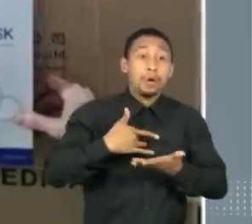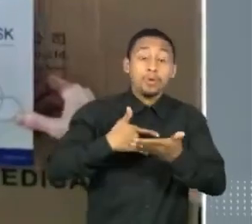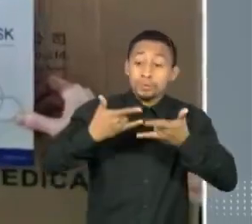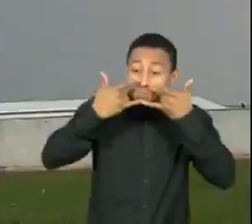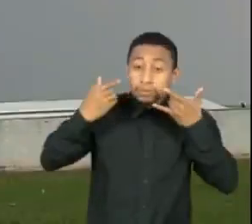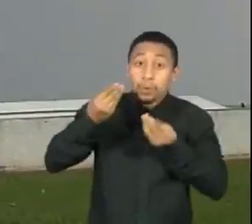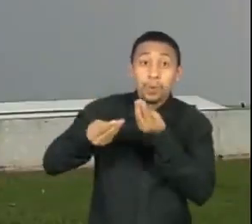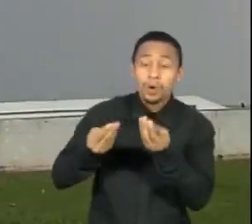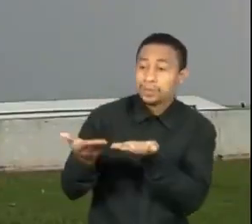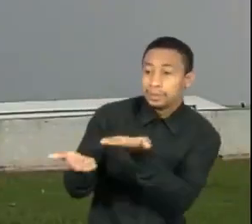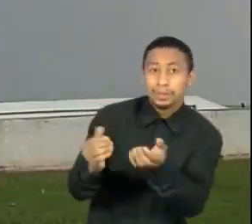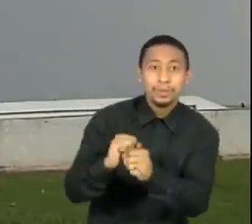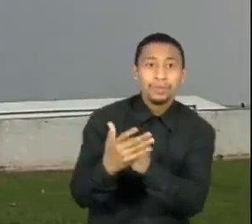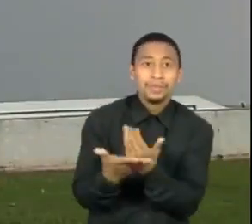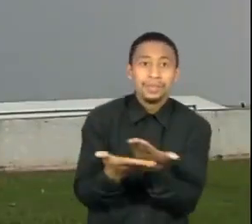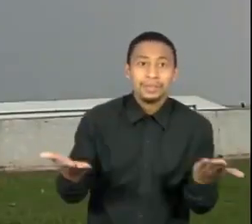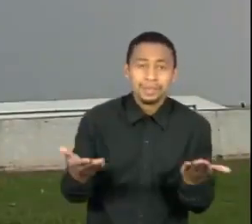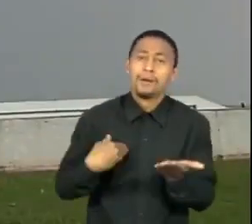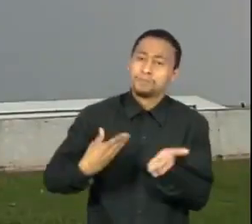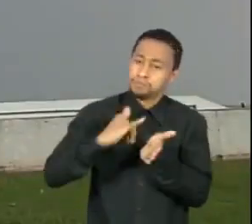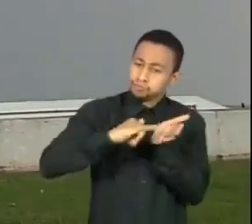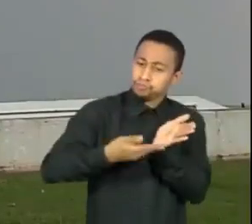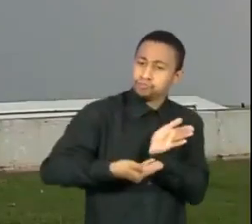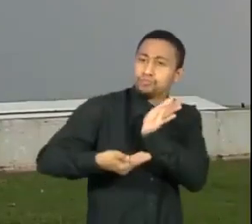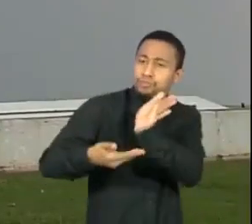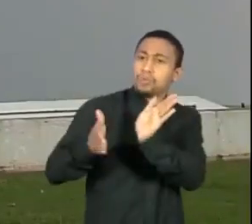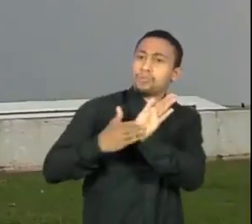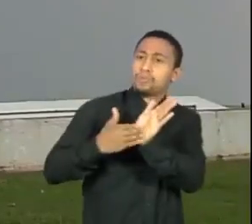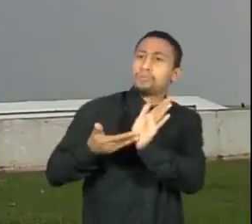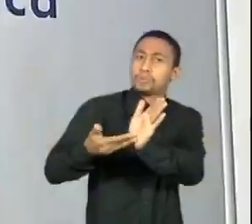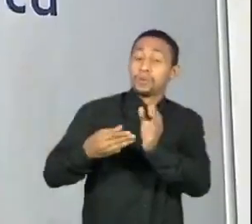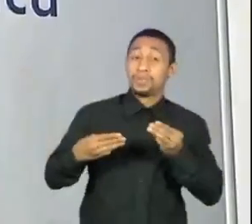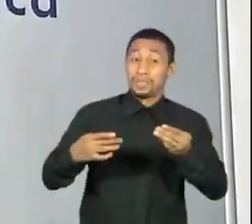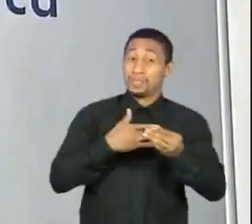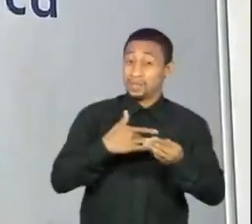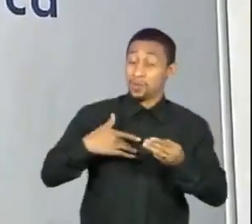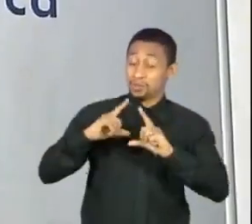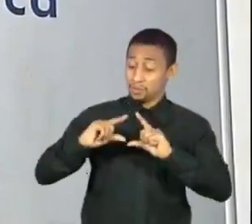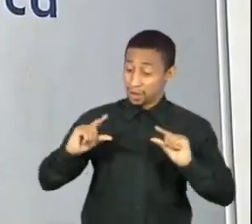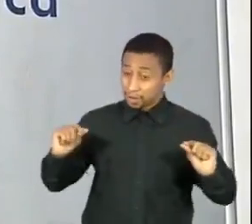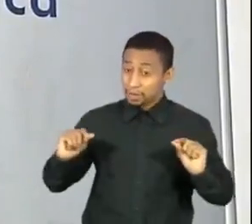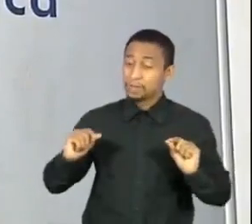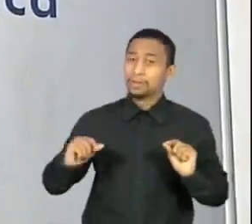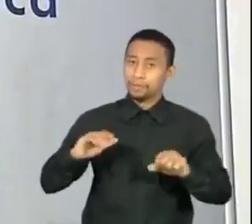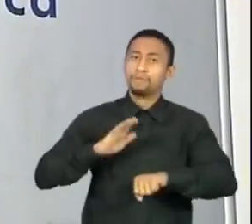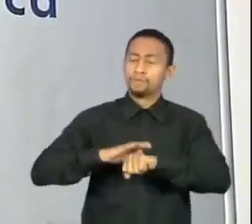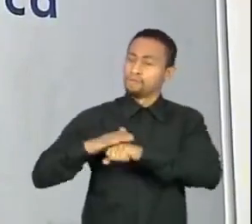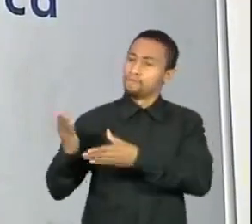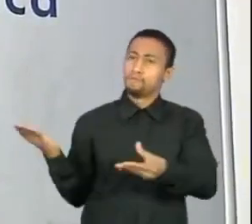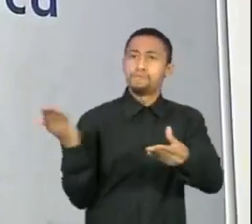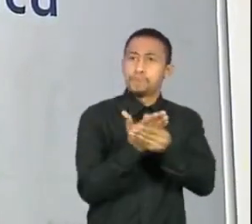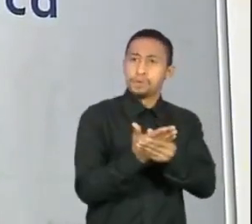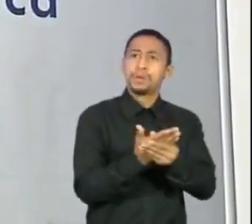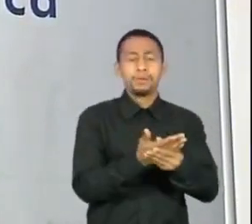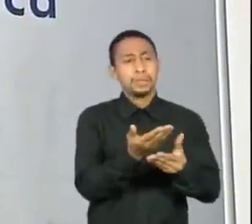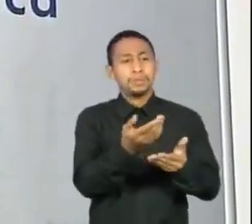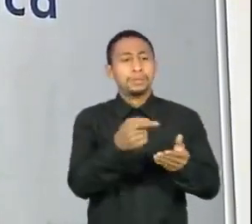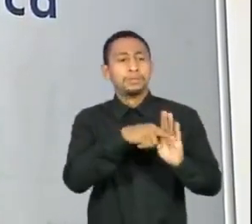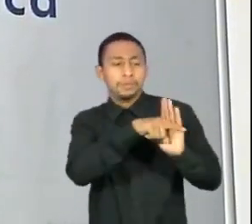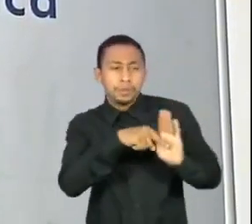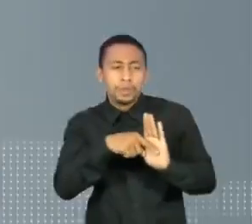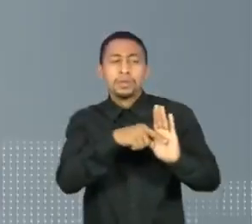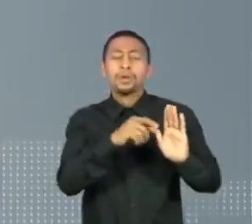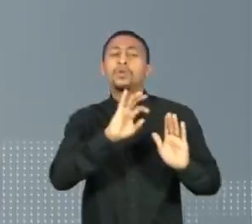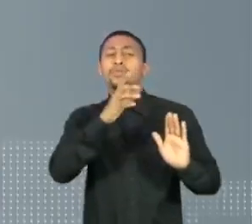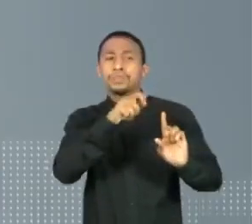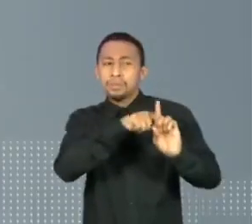e seus pacientes. Tudo isto foi encaminhado ao Ministério Público Federal em Brasília, que abriu um inquérito civil para apurar o caso no início